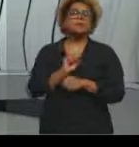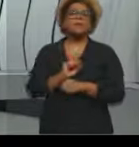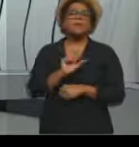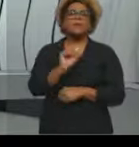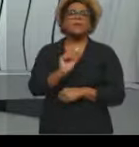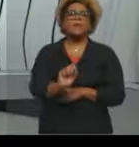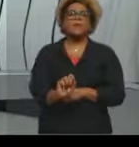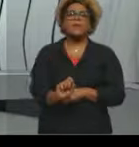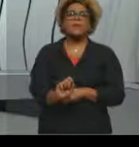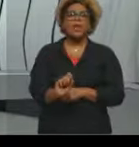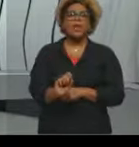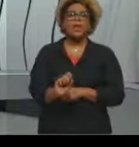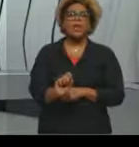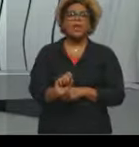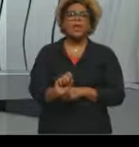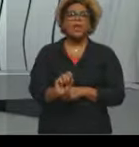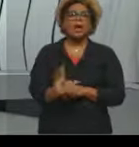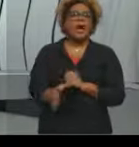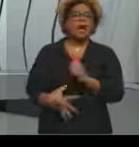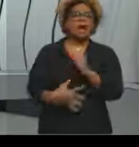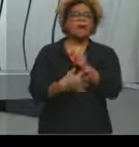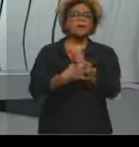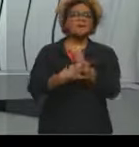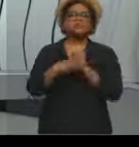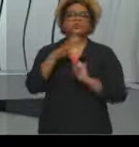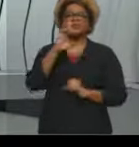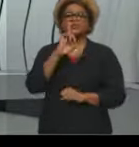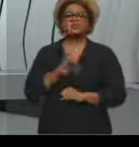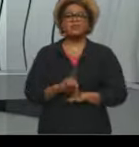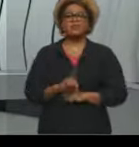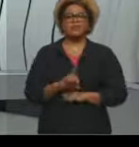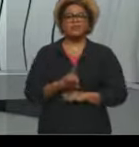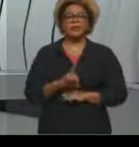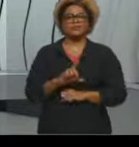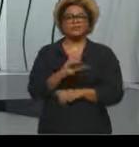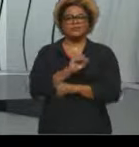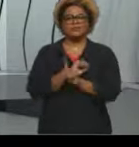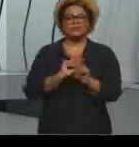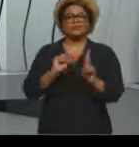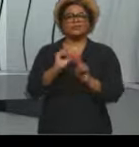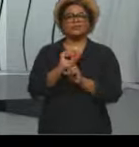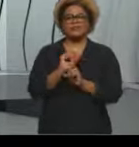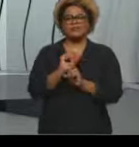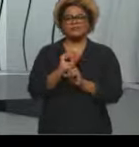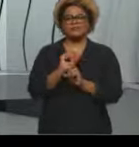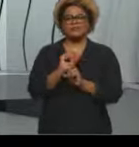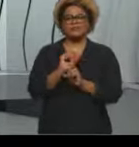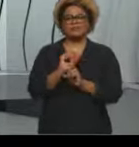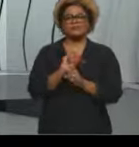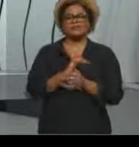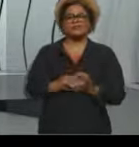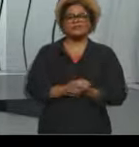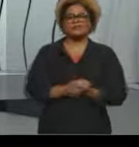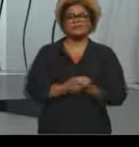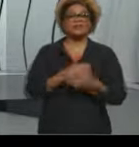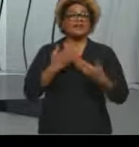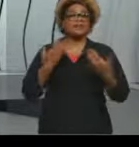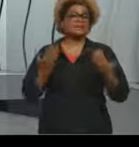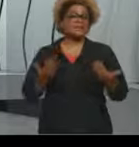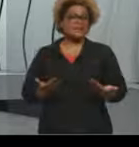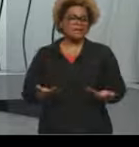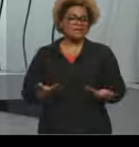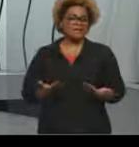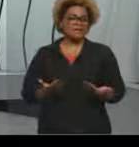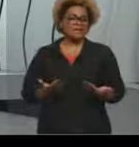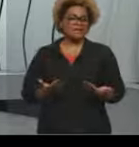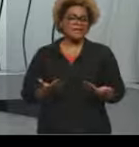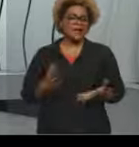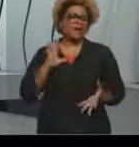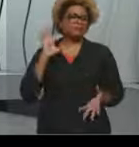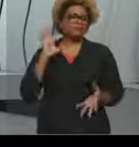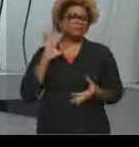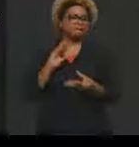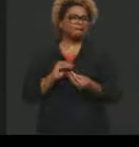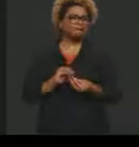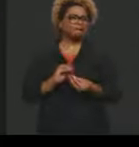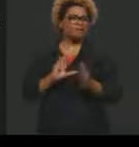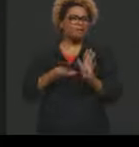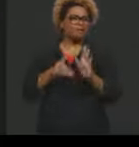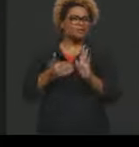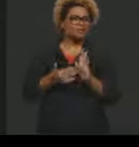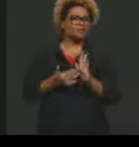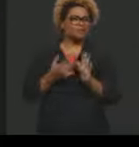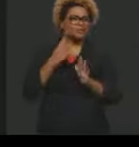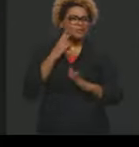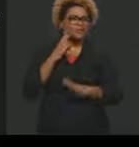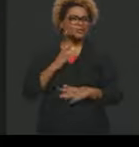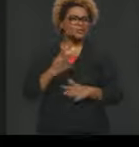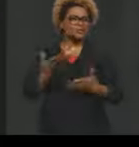condições sociais, não está sendo fornecido como se, né, como deveria. Bom, para a gente sintetizar o que nós tratamos